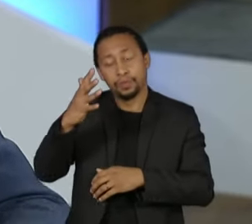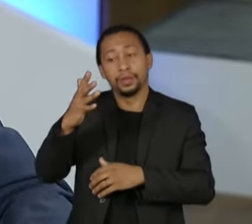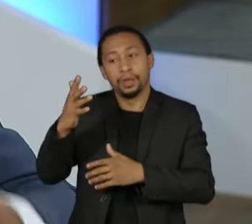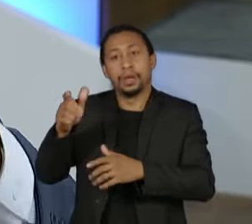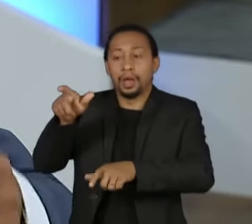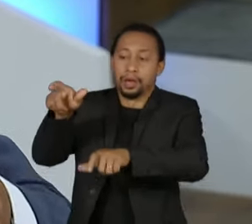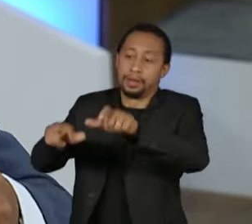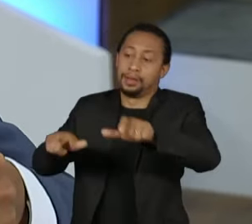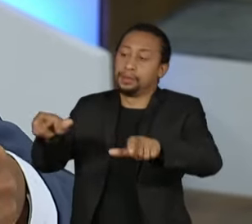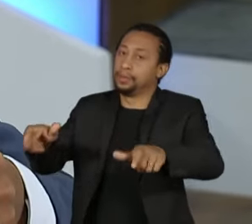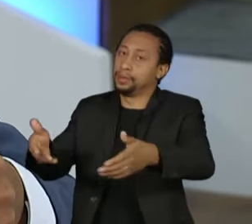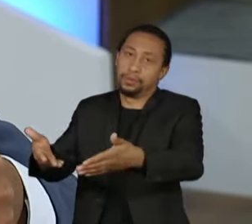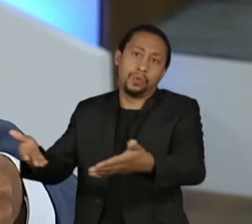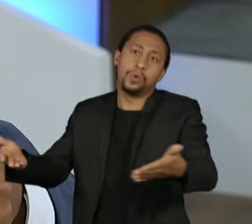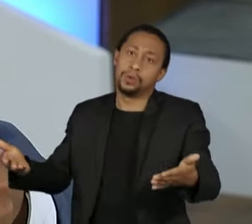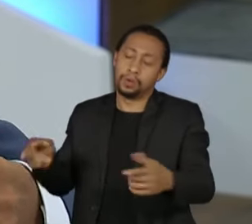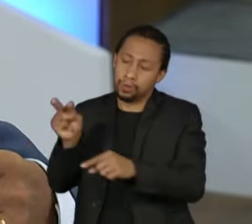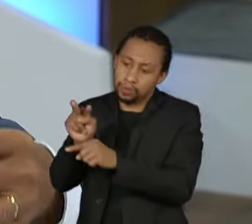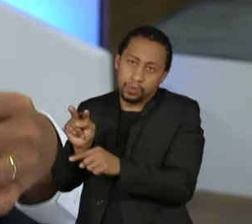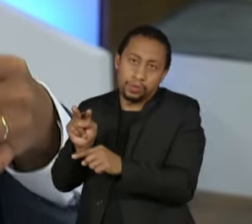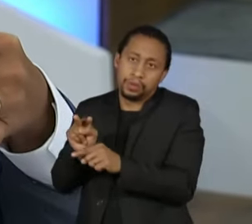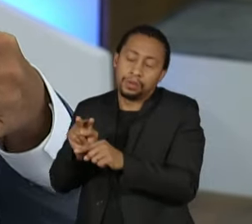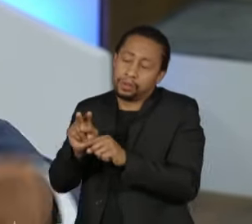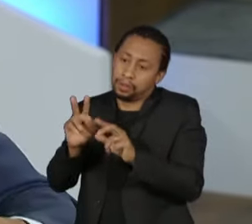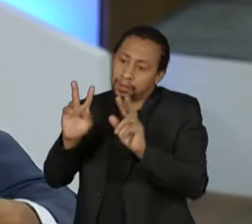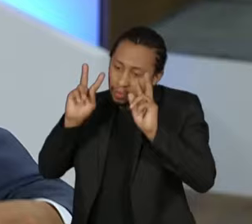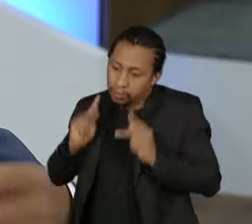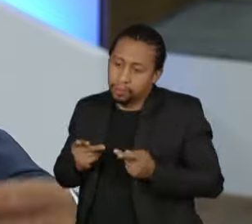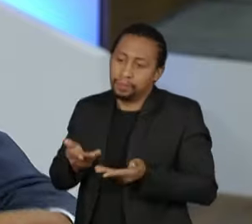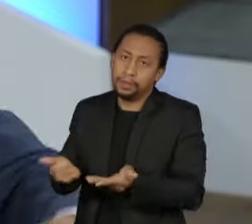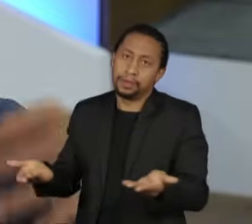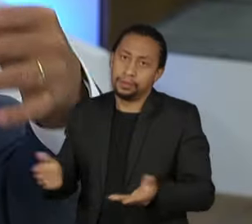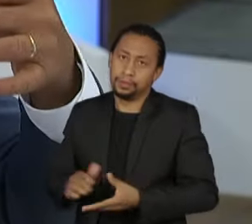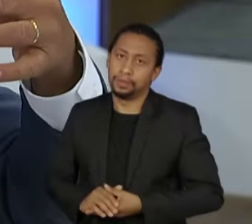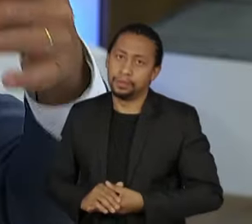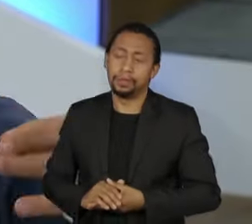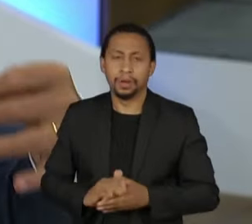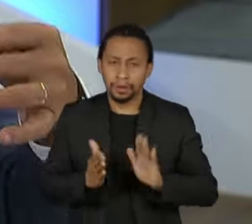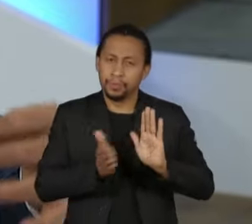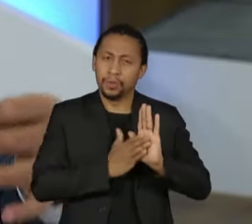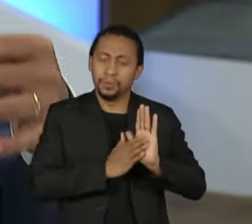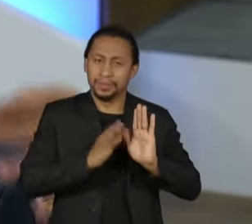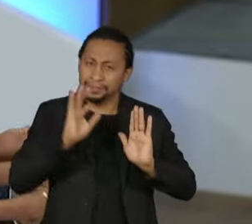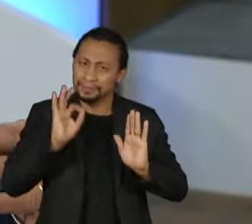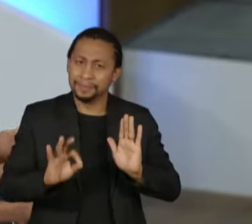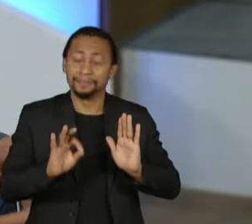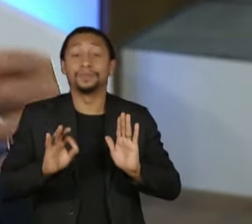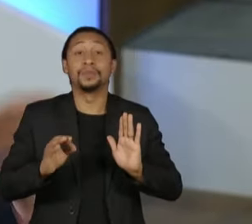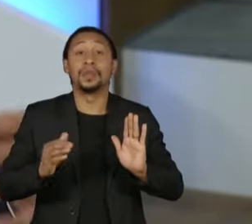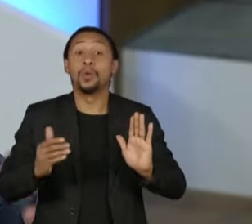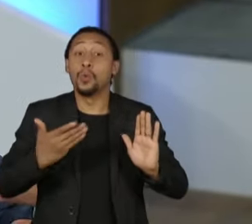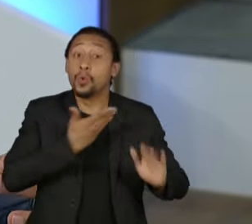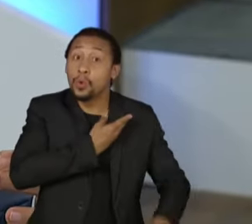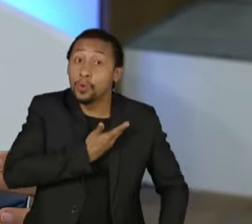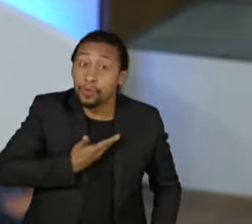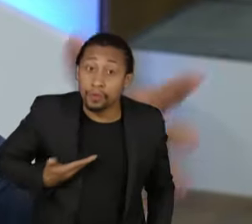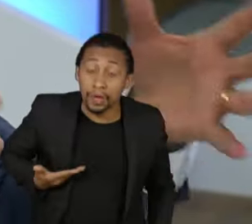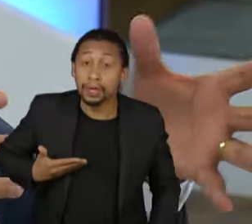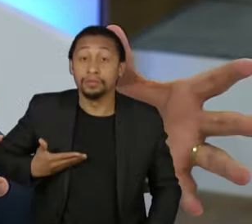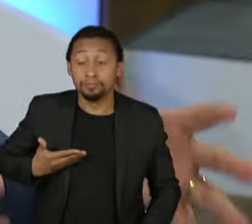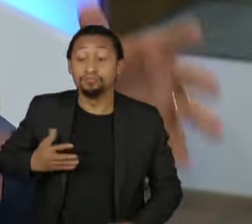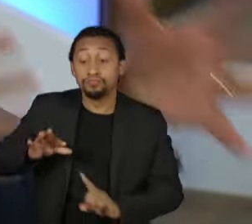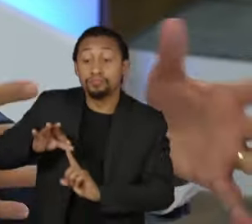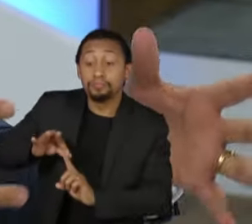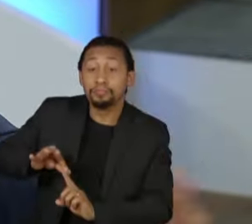Primeiro, isso aqui não pode ter dúvida, não. Nós vamos trabalhar um governo que quer colocar o ser humano em primeiro lugar.